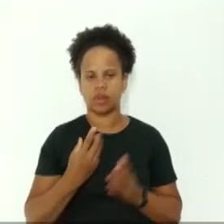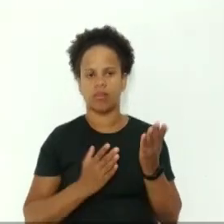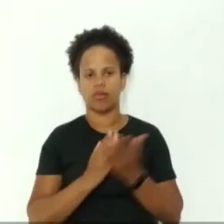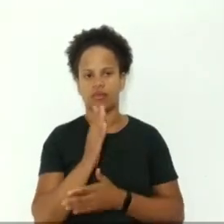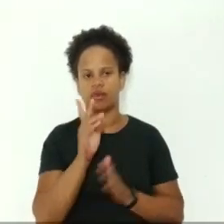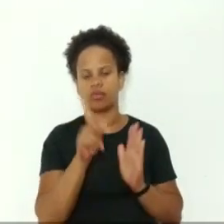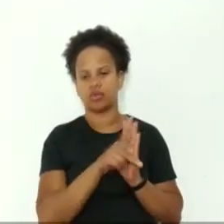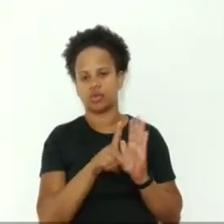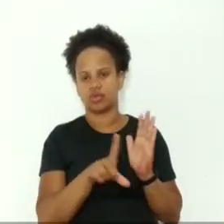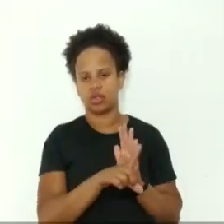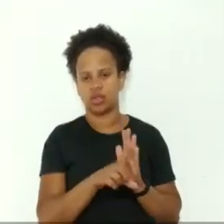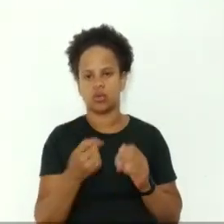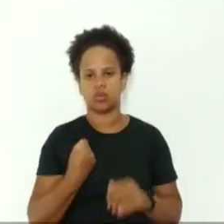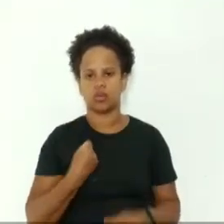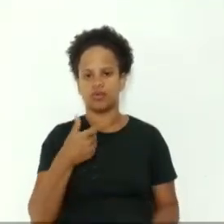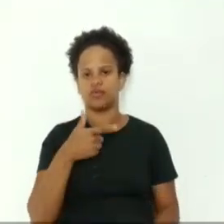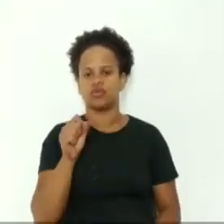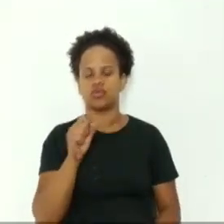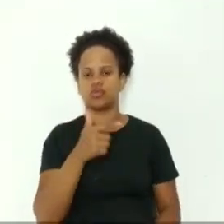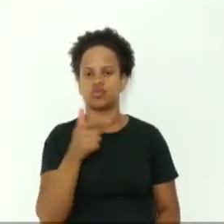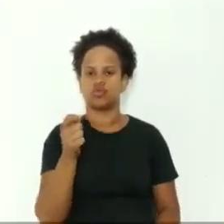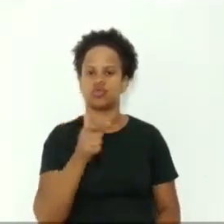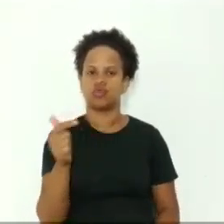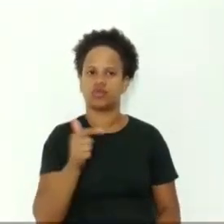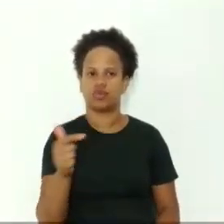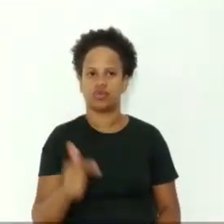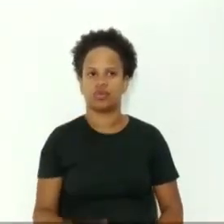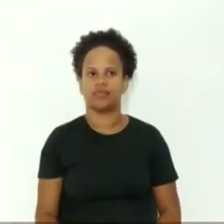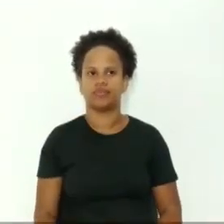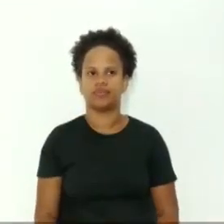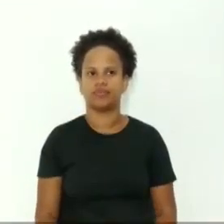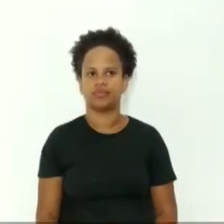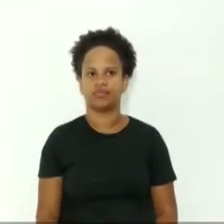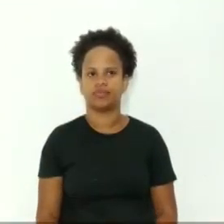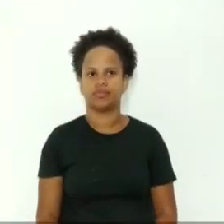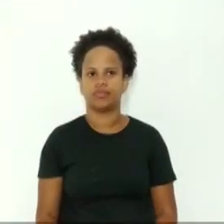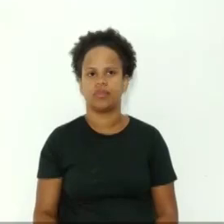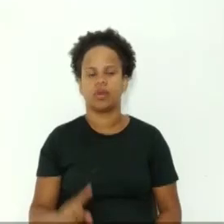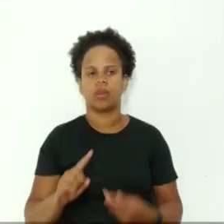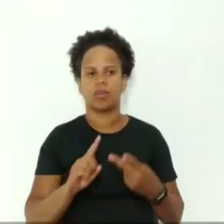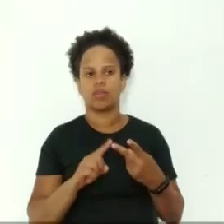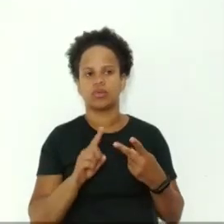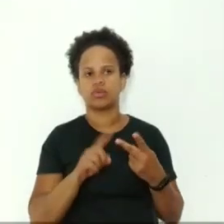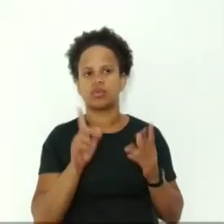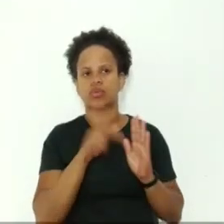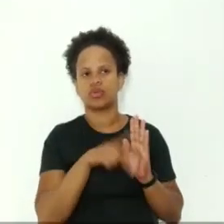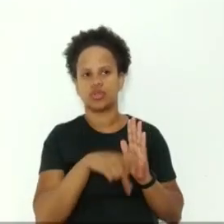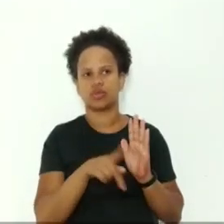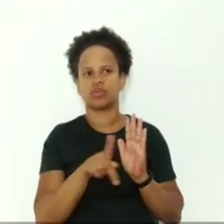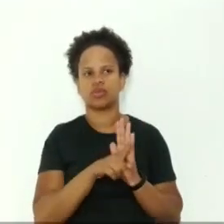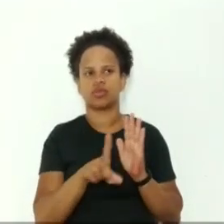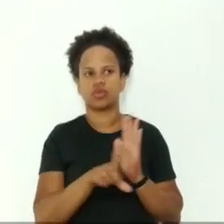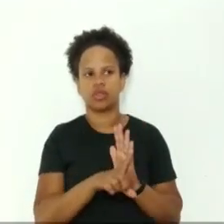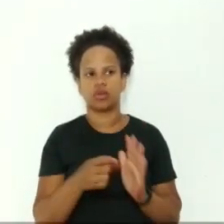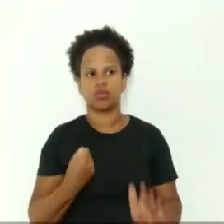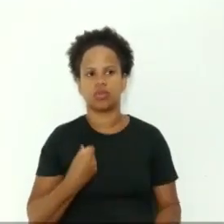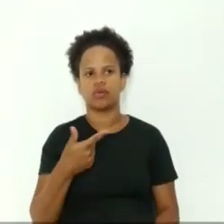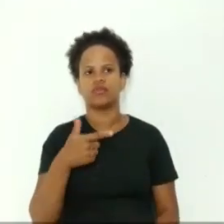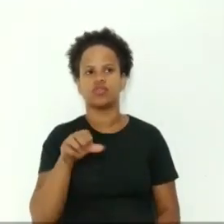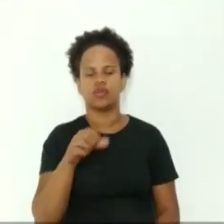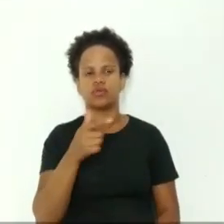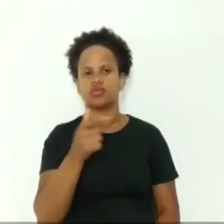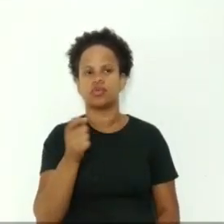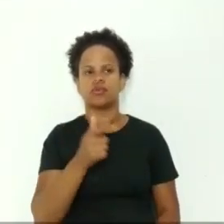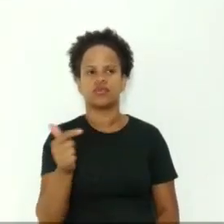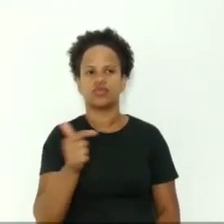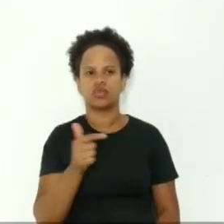número 28, de 2022. O próximo projeto é o projeto de lei, número 29, de 2022, também